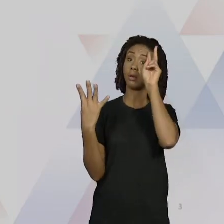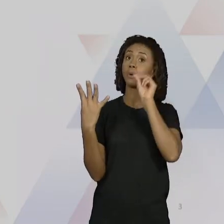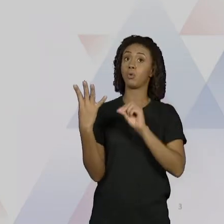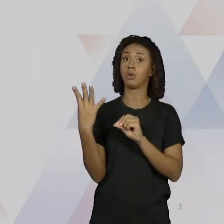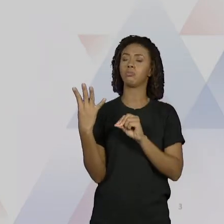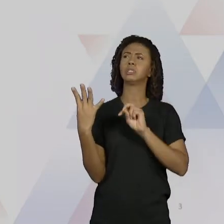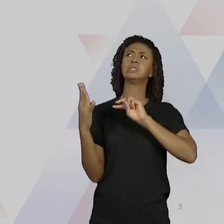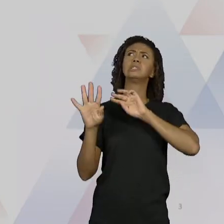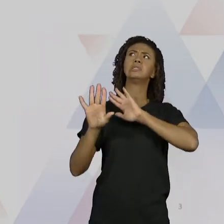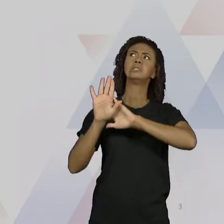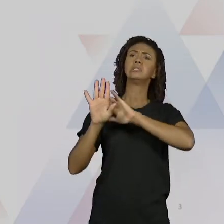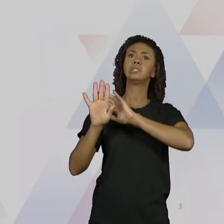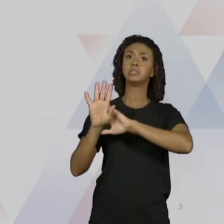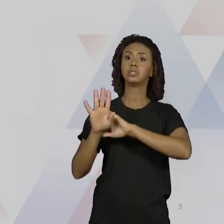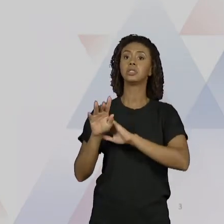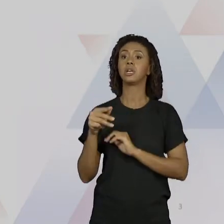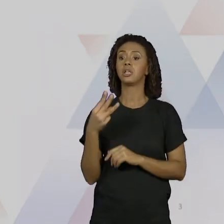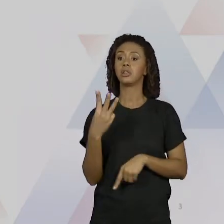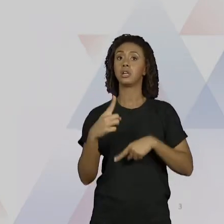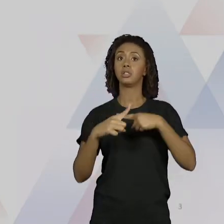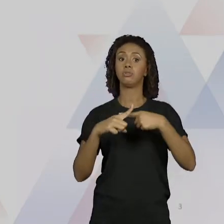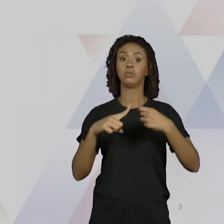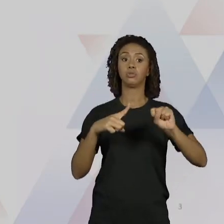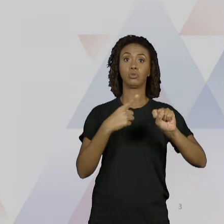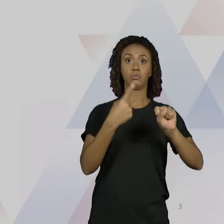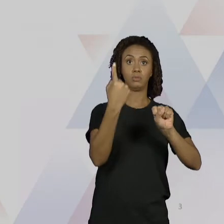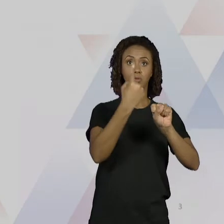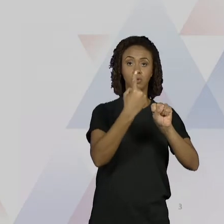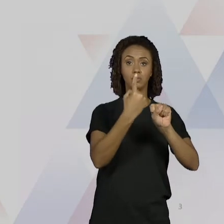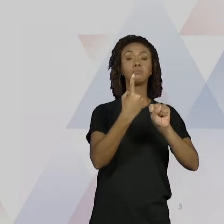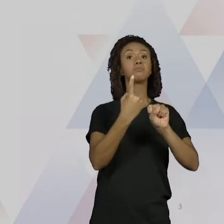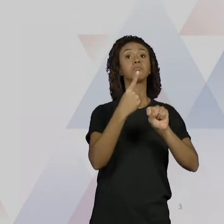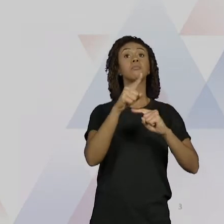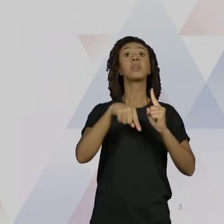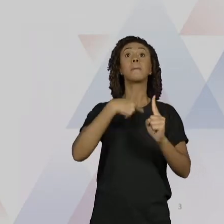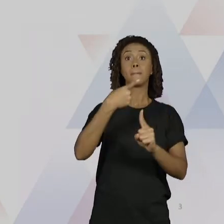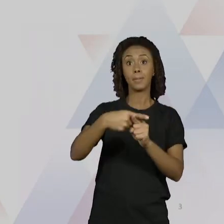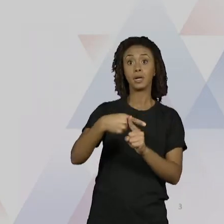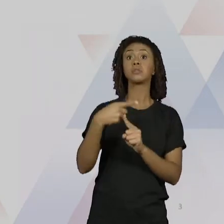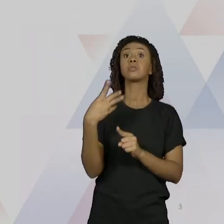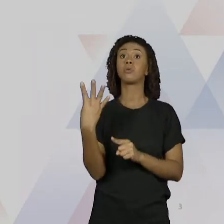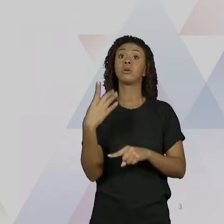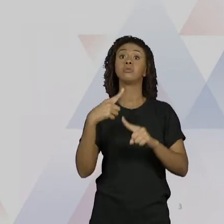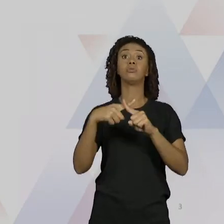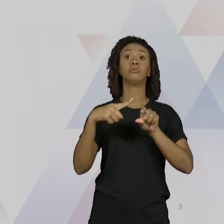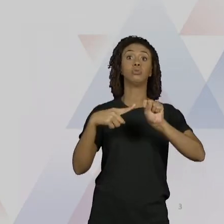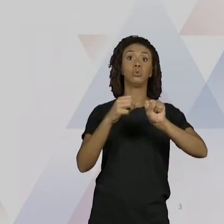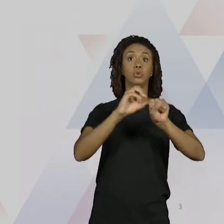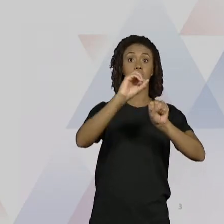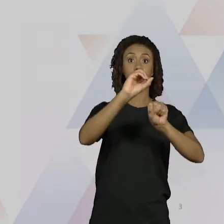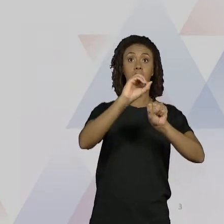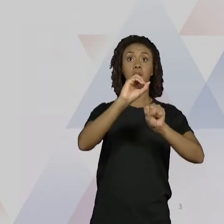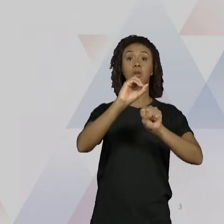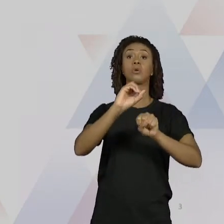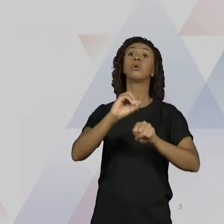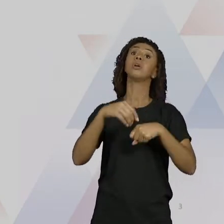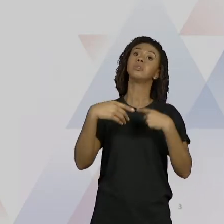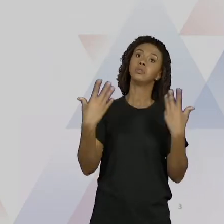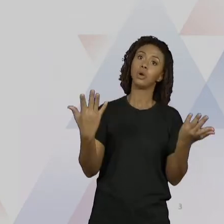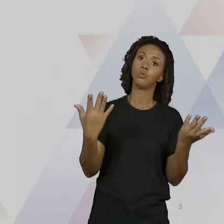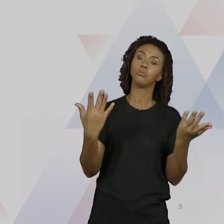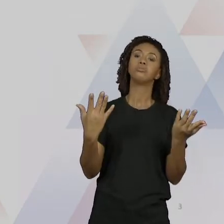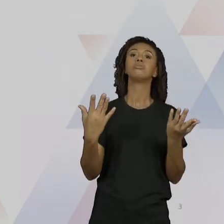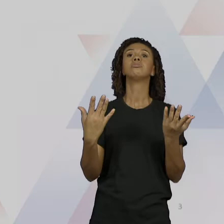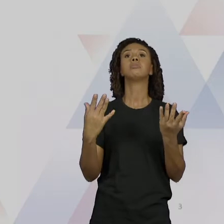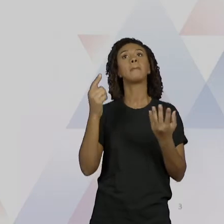vezes 8 elevado à primeira, mais 4 vezes 8 elevado a zero e, portanto, na nossa base